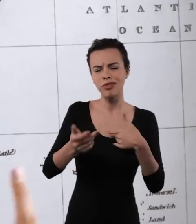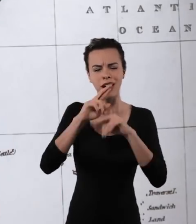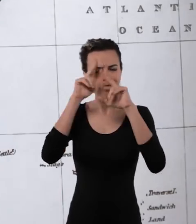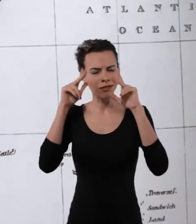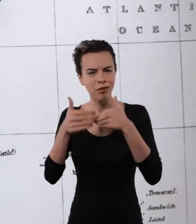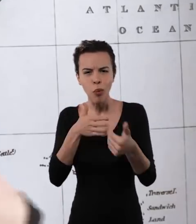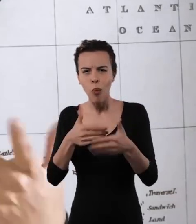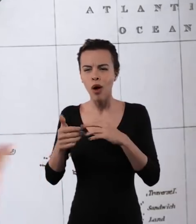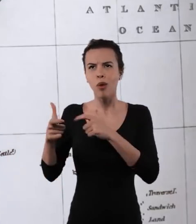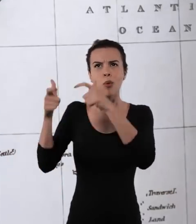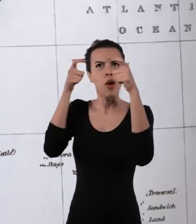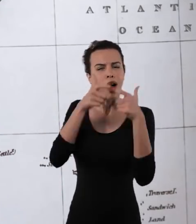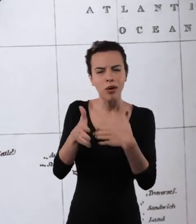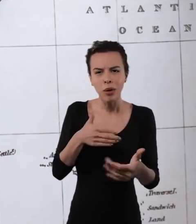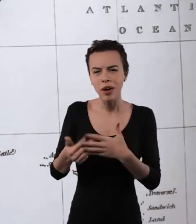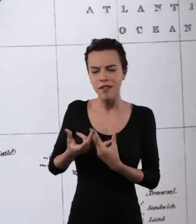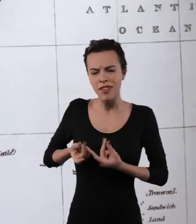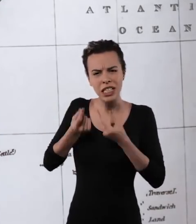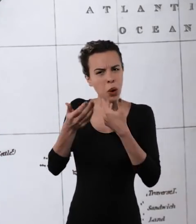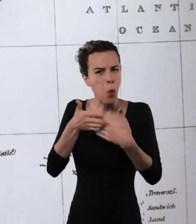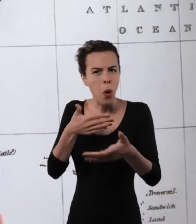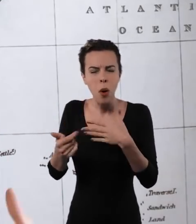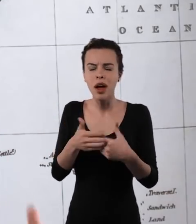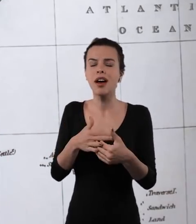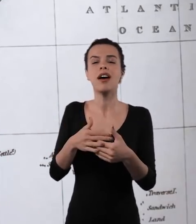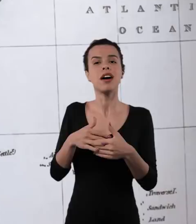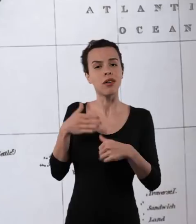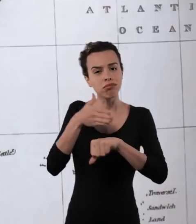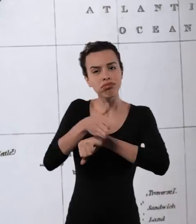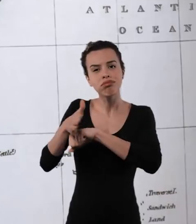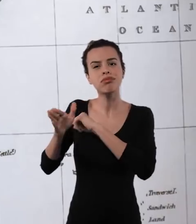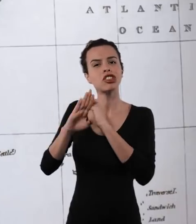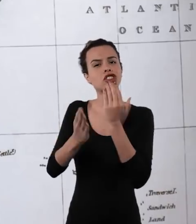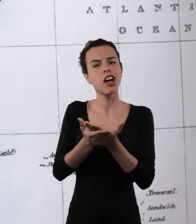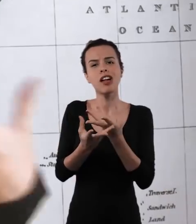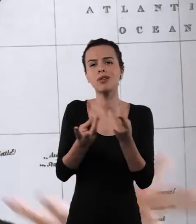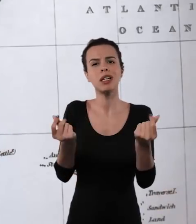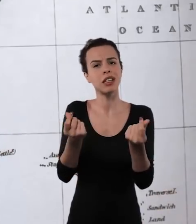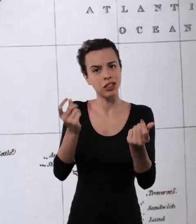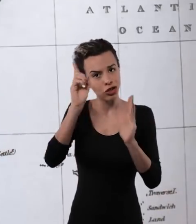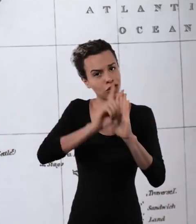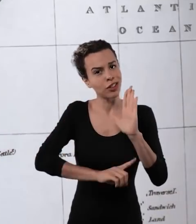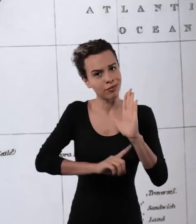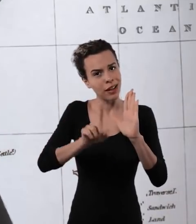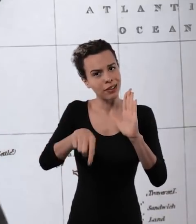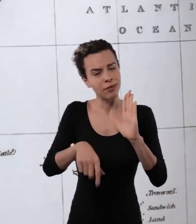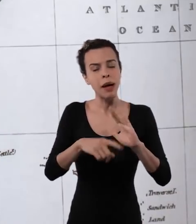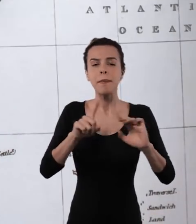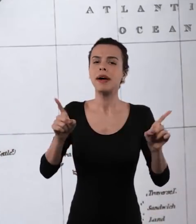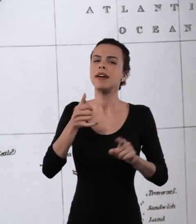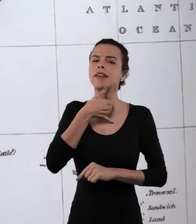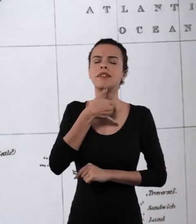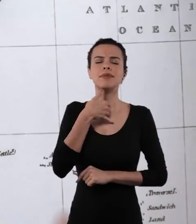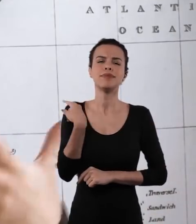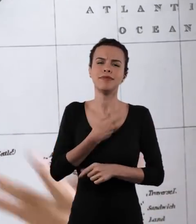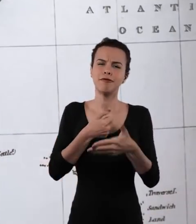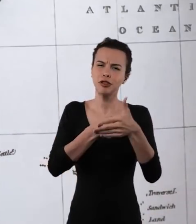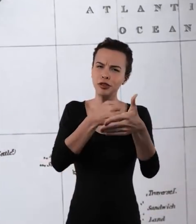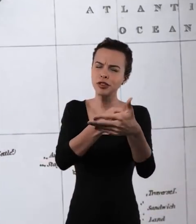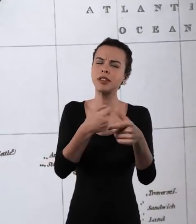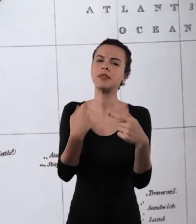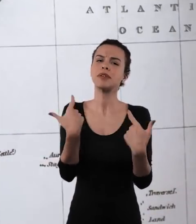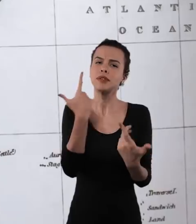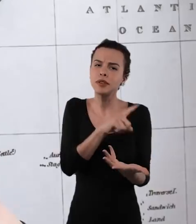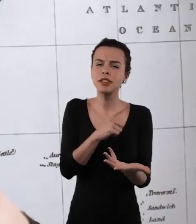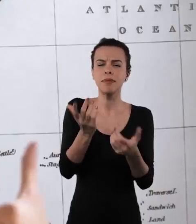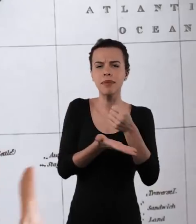raça, localização geográfica, questão financeira, todos tenham acesso a uma educação de qualidade, o que é um direito, né, mas infelizmente a gente tem que lutar